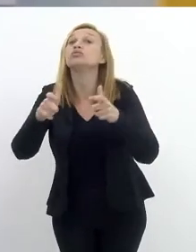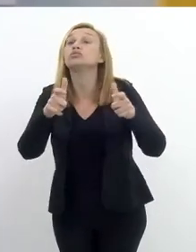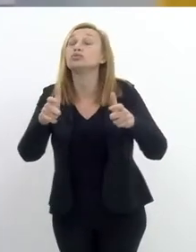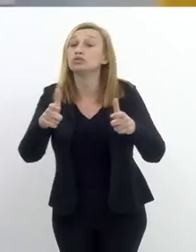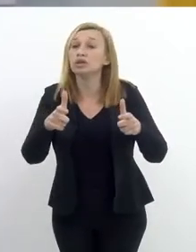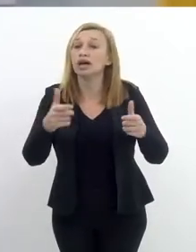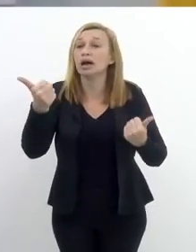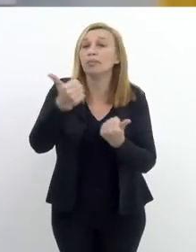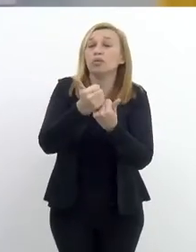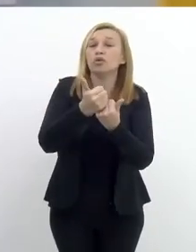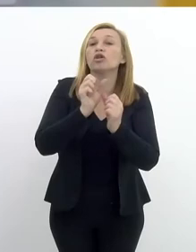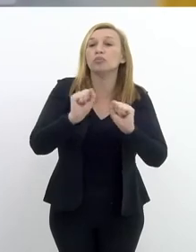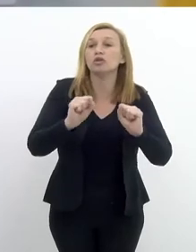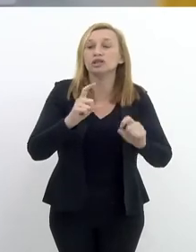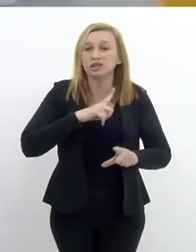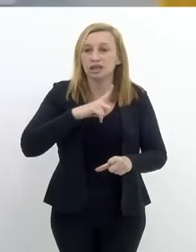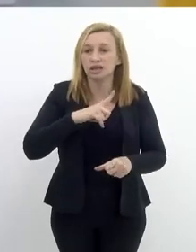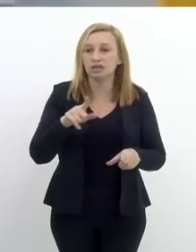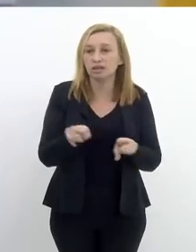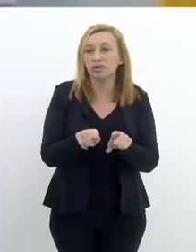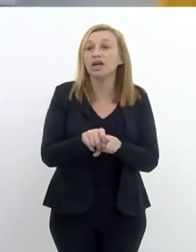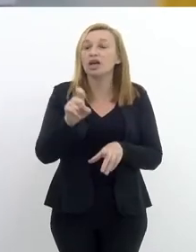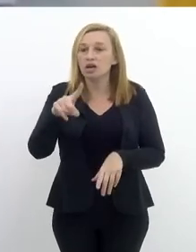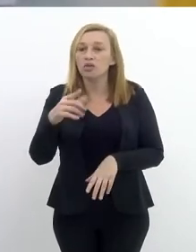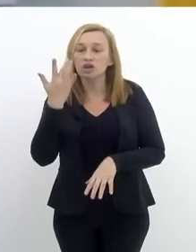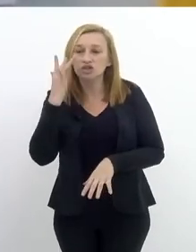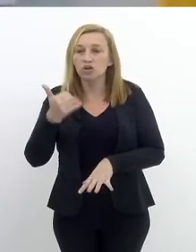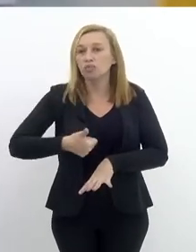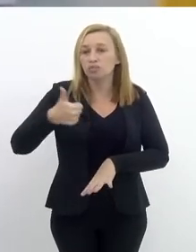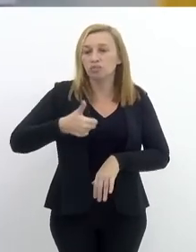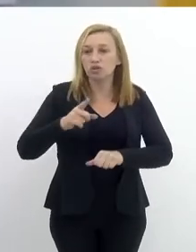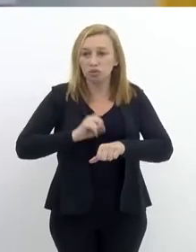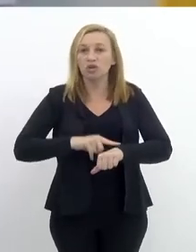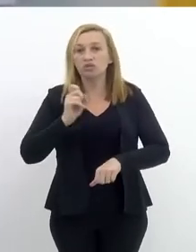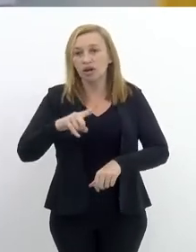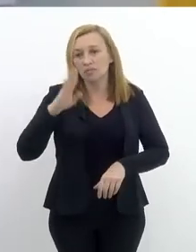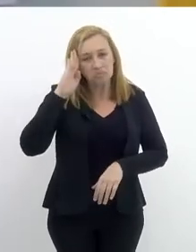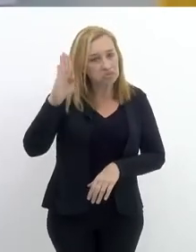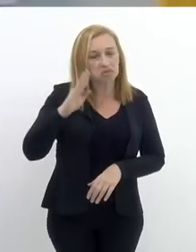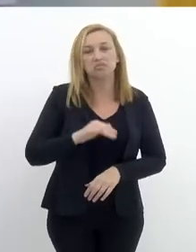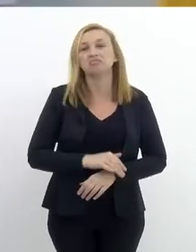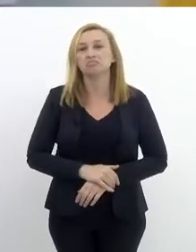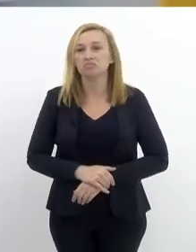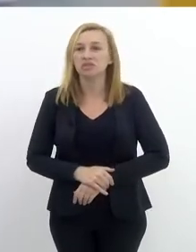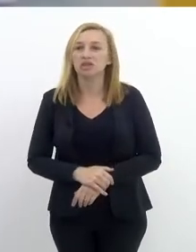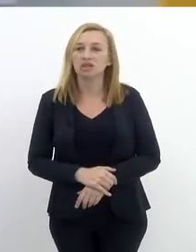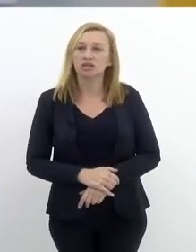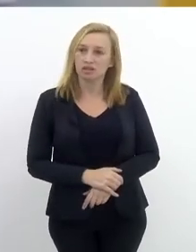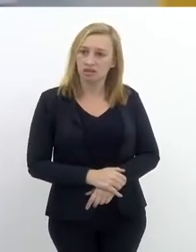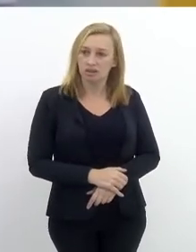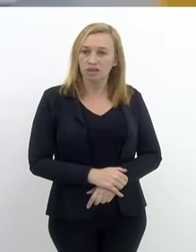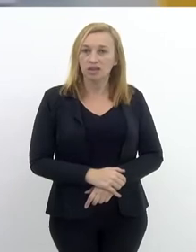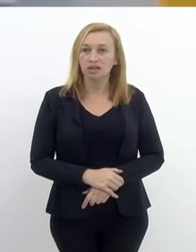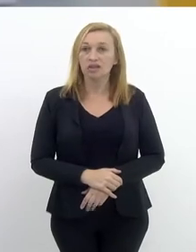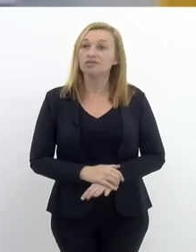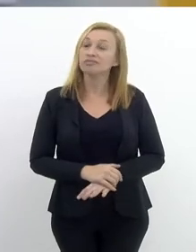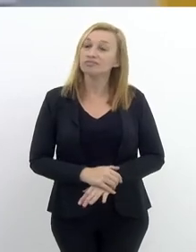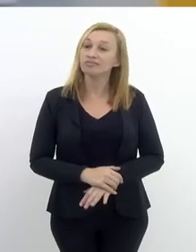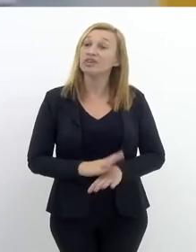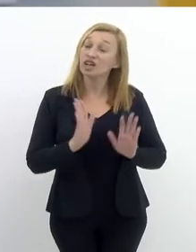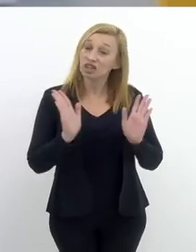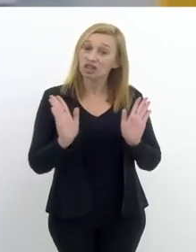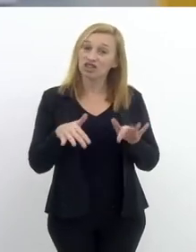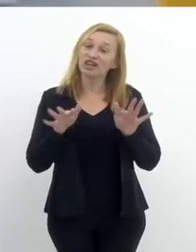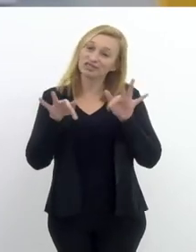saber quais são os outros pontos de apoio que ela pode ter. Eu acho que isso, para o primeiro momento, é muito importante.